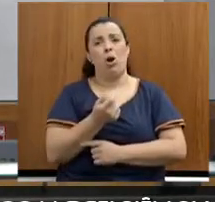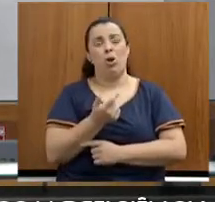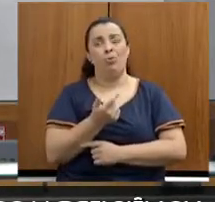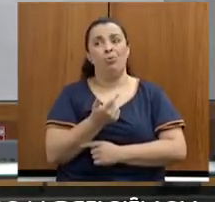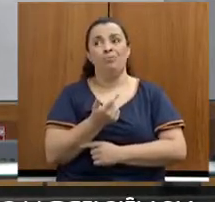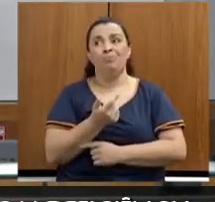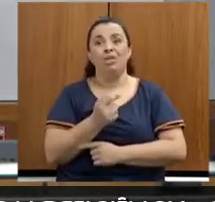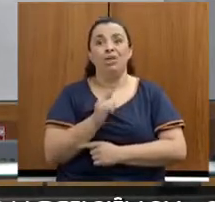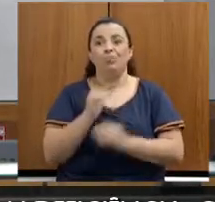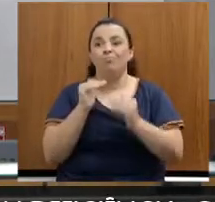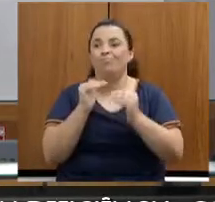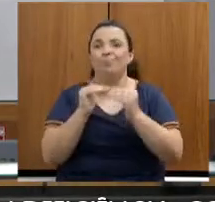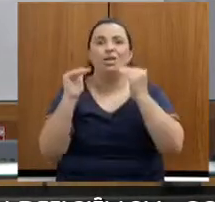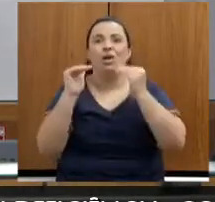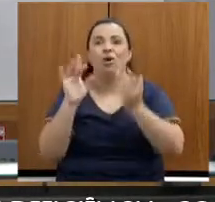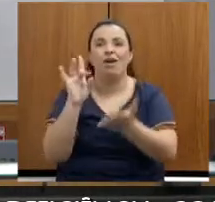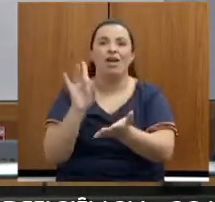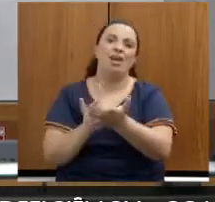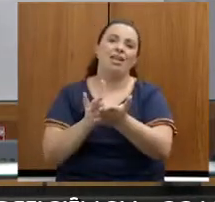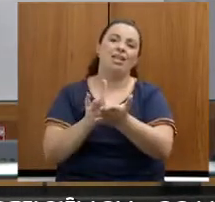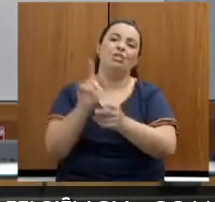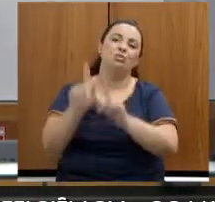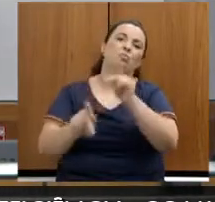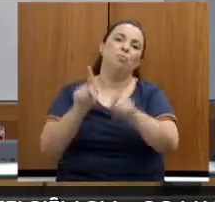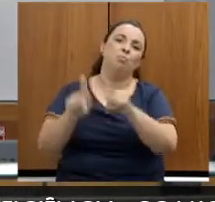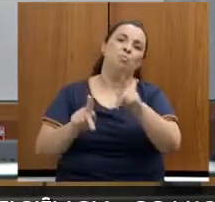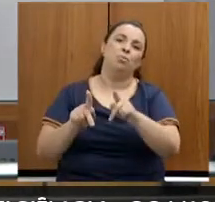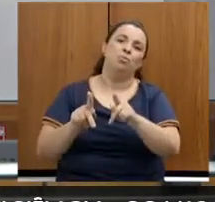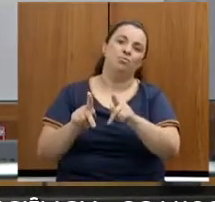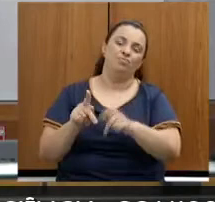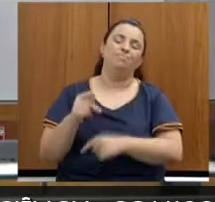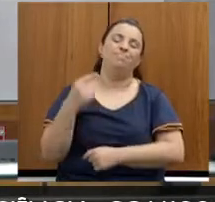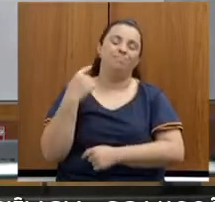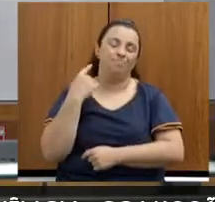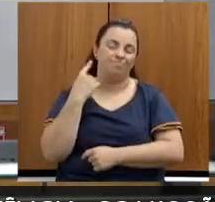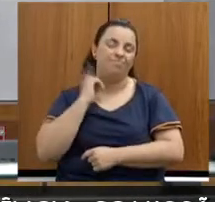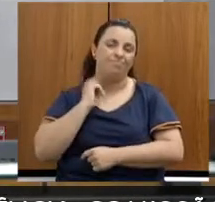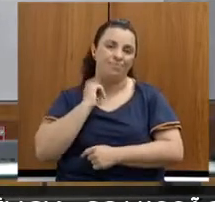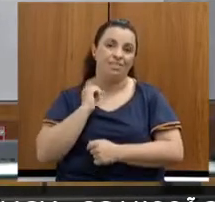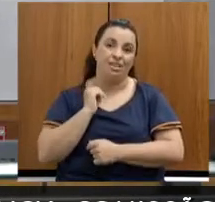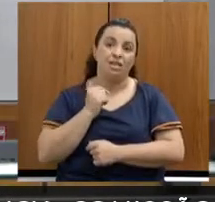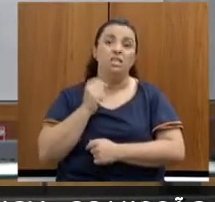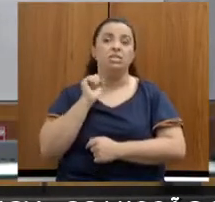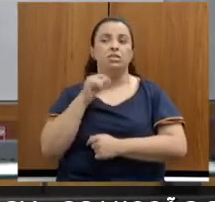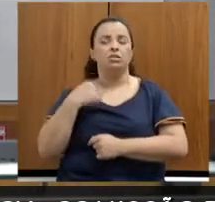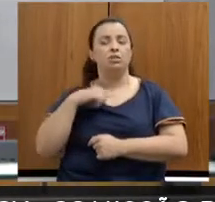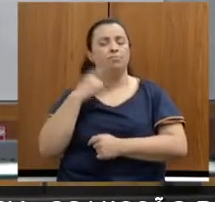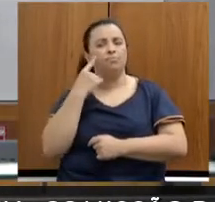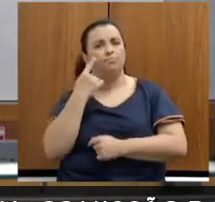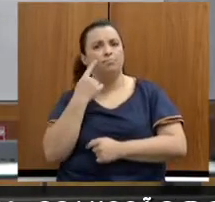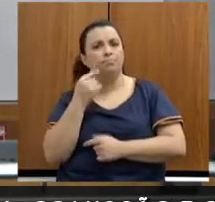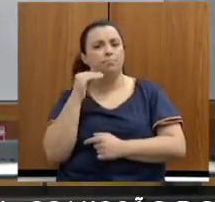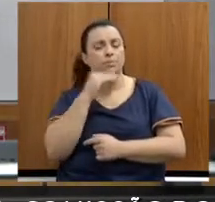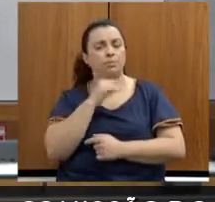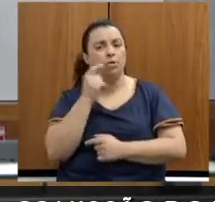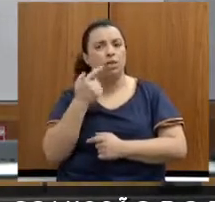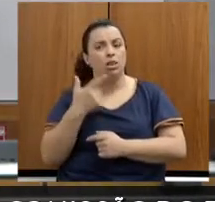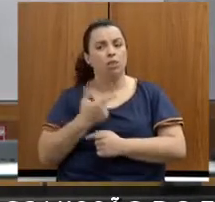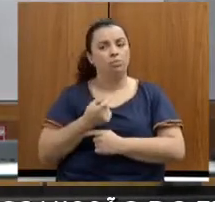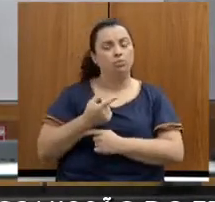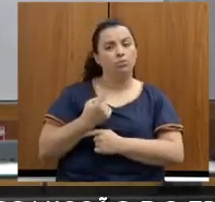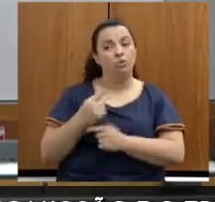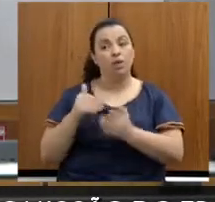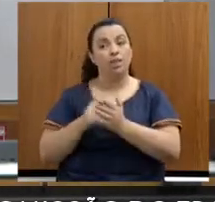realidade das necessidades da população mineira. Se nós analisarmos o que foi liquidado em 2021, até